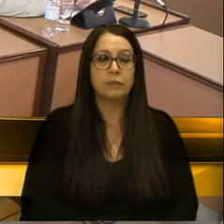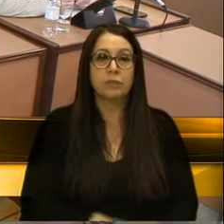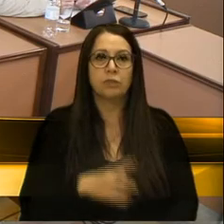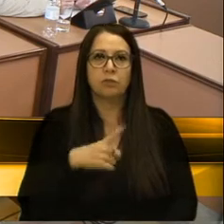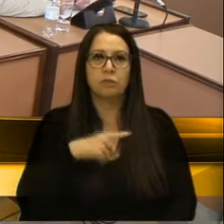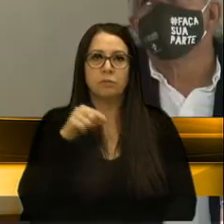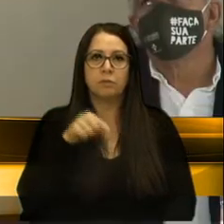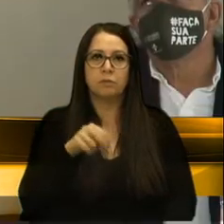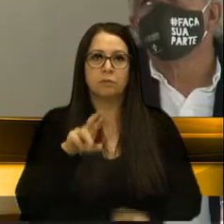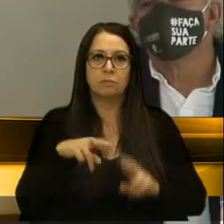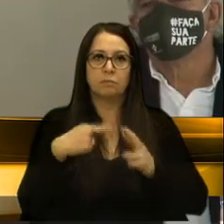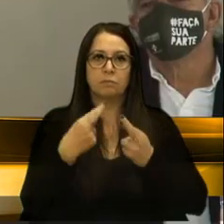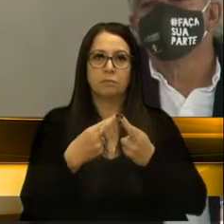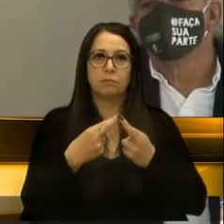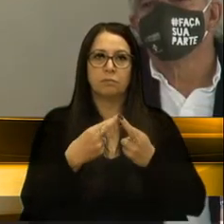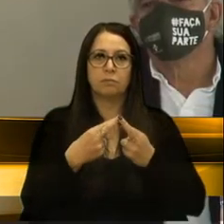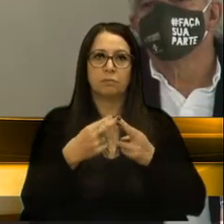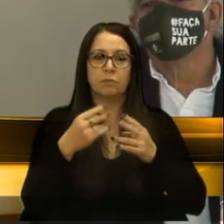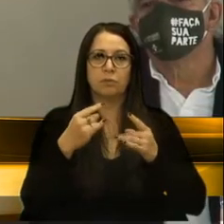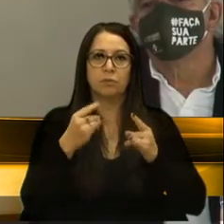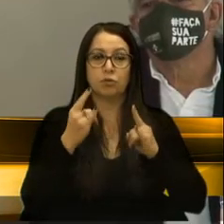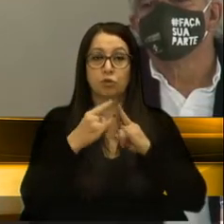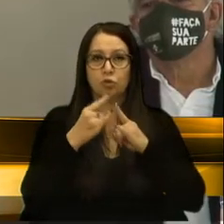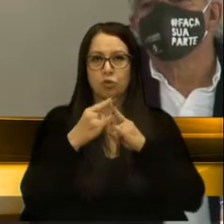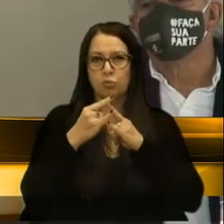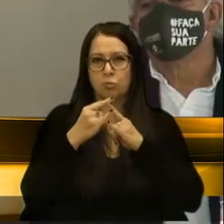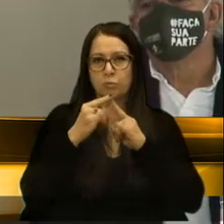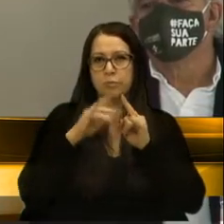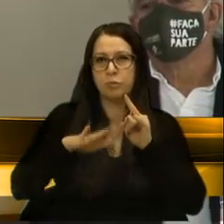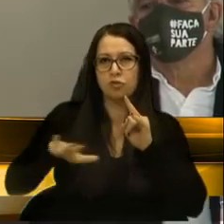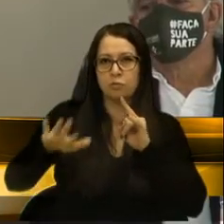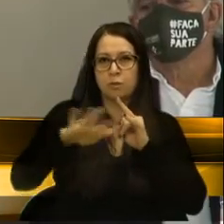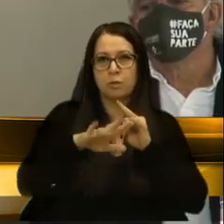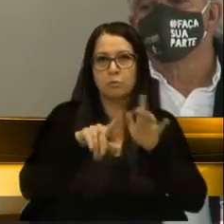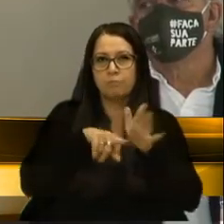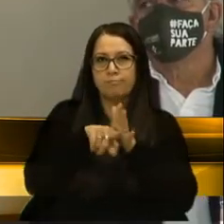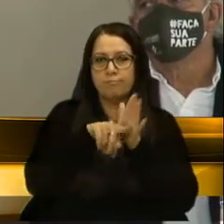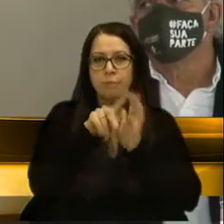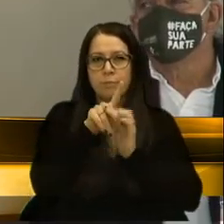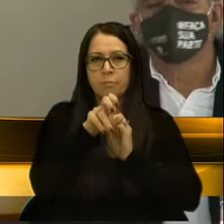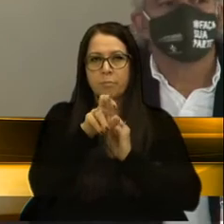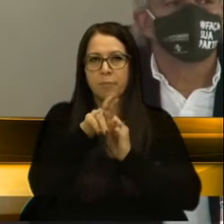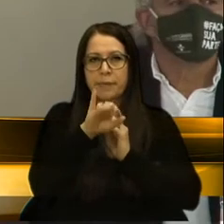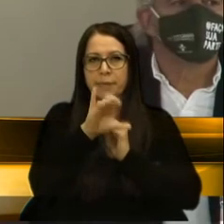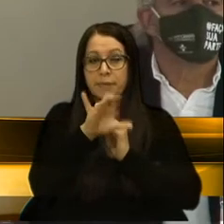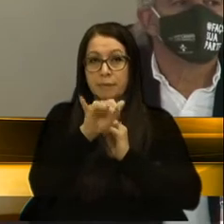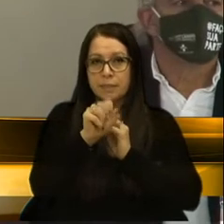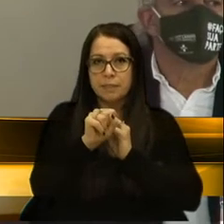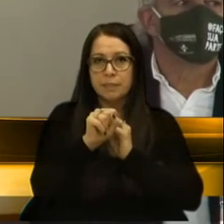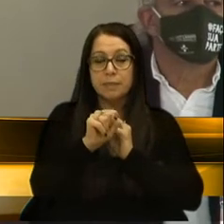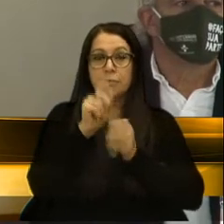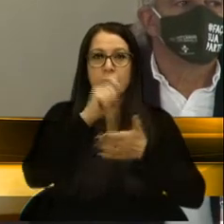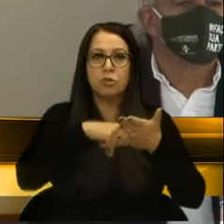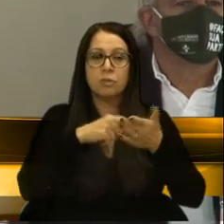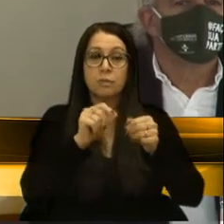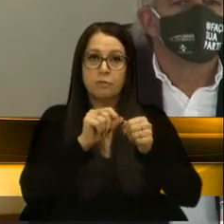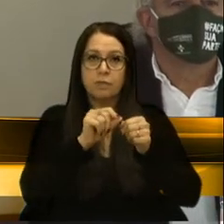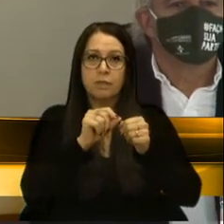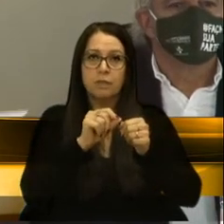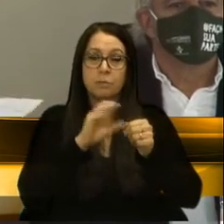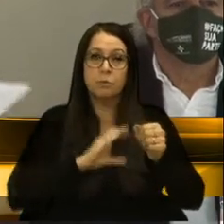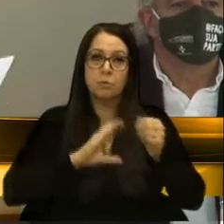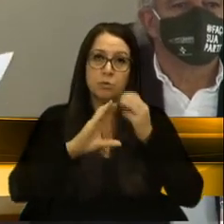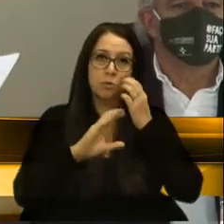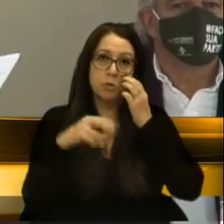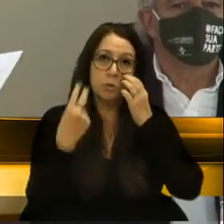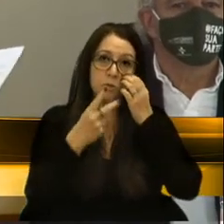tivemos aqui reunidos com o Instituto Geral de Perícias, houve uma indicação feita pelo coordenador, e